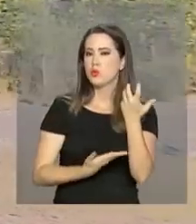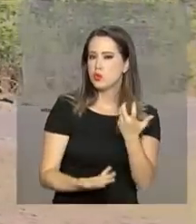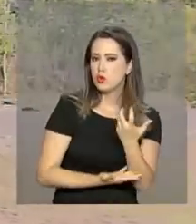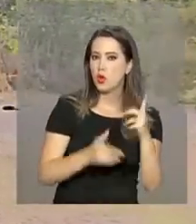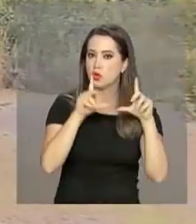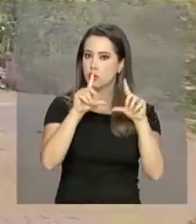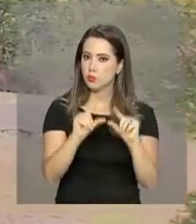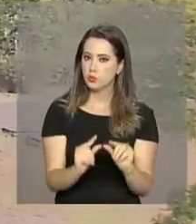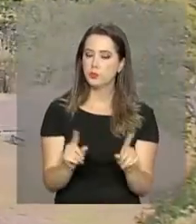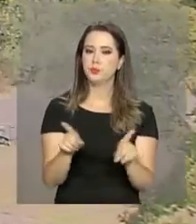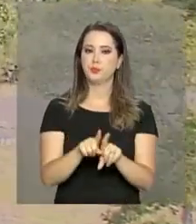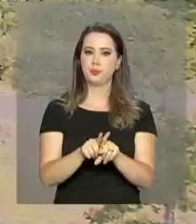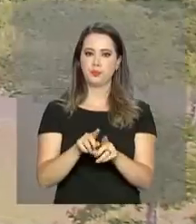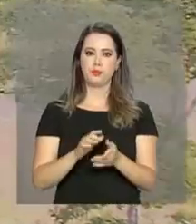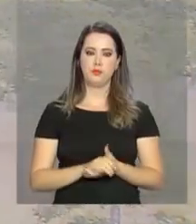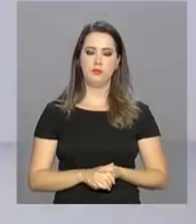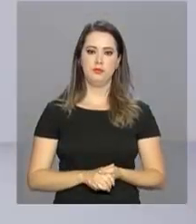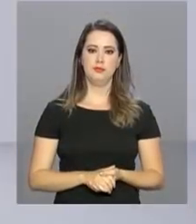do desmatamento.